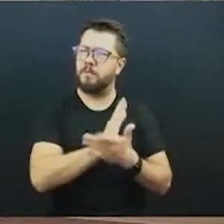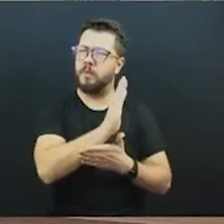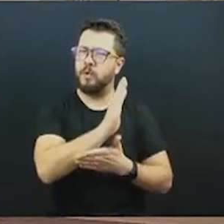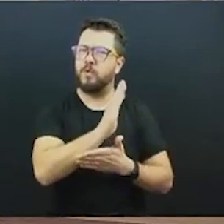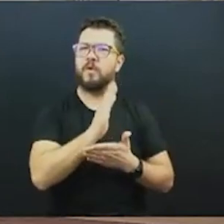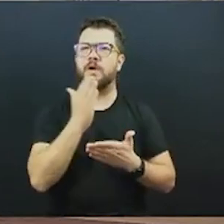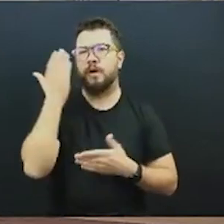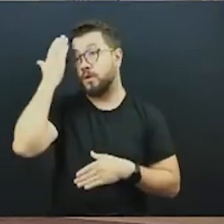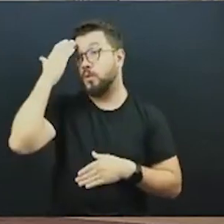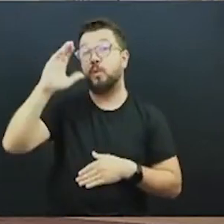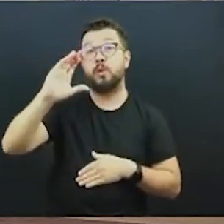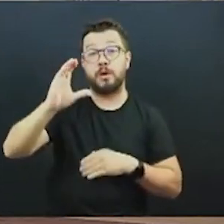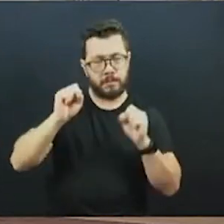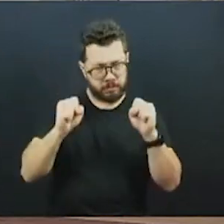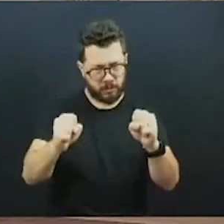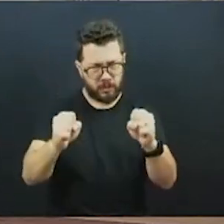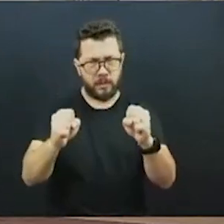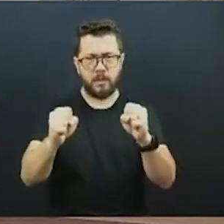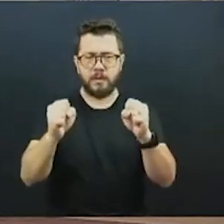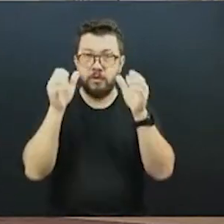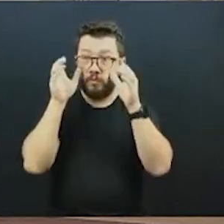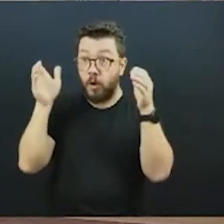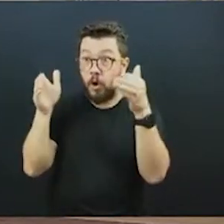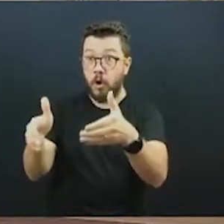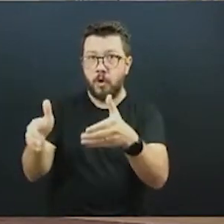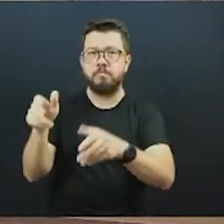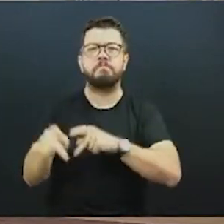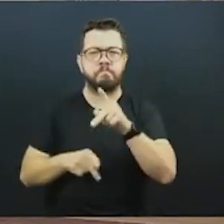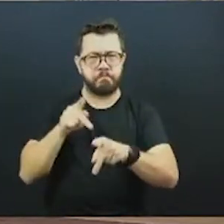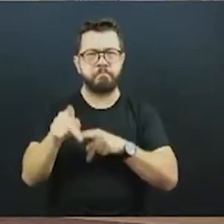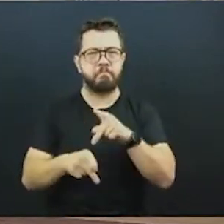em ouvir a população. Tem a parte. Pois não.